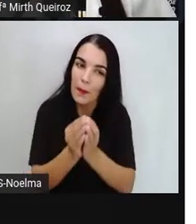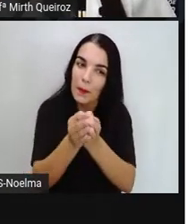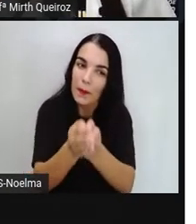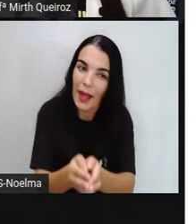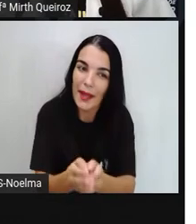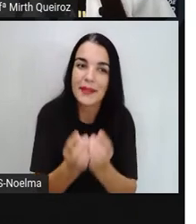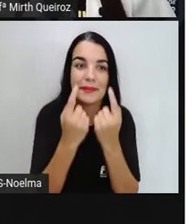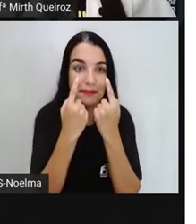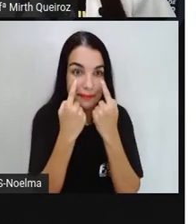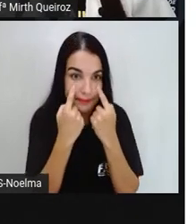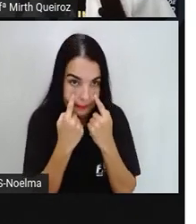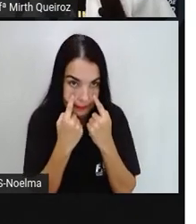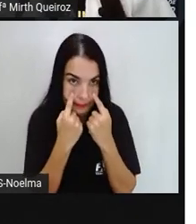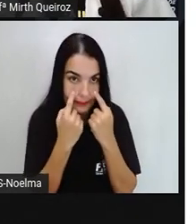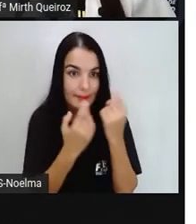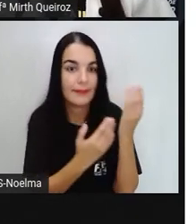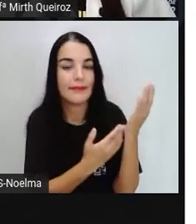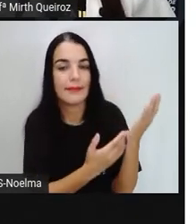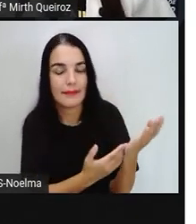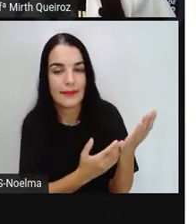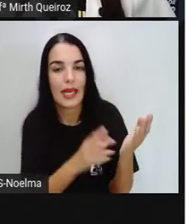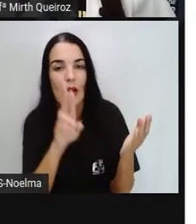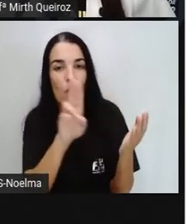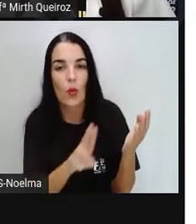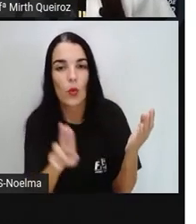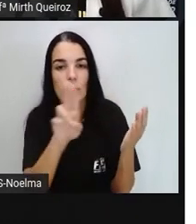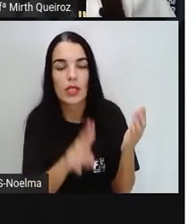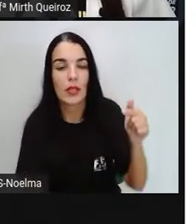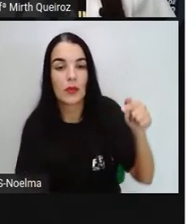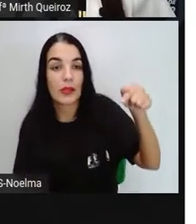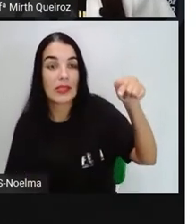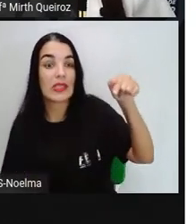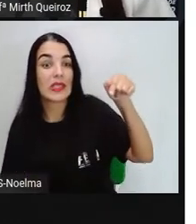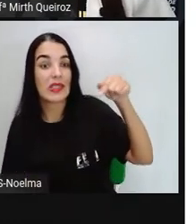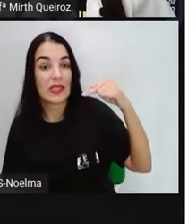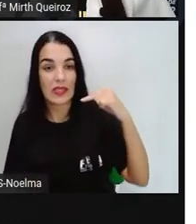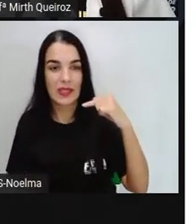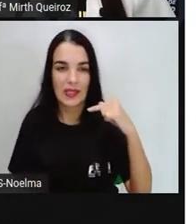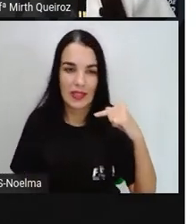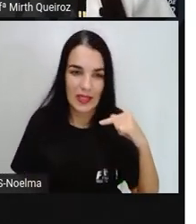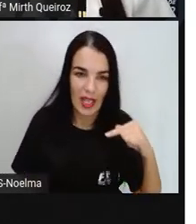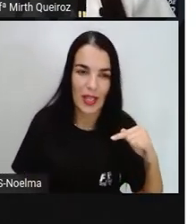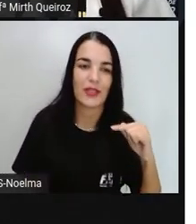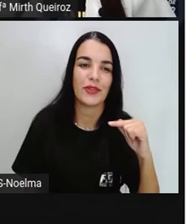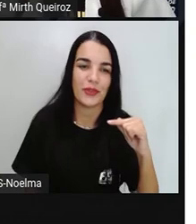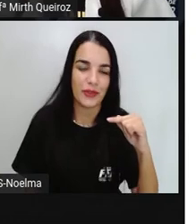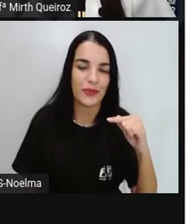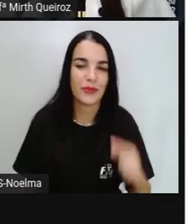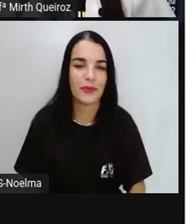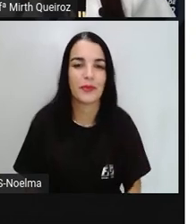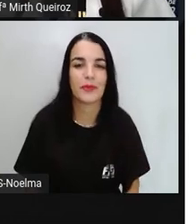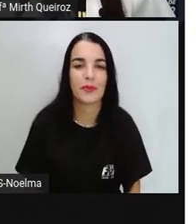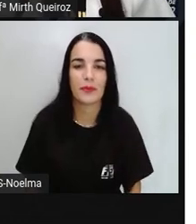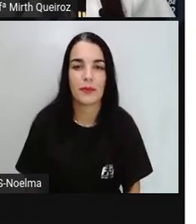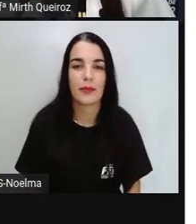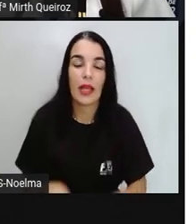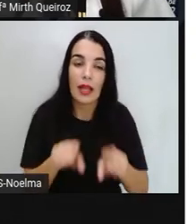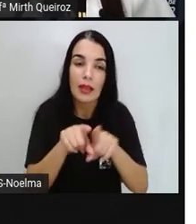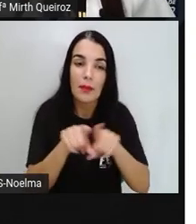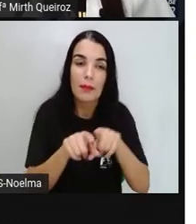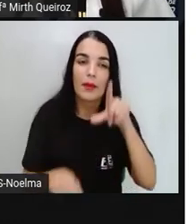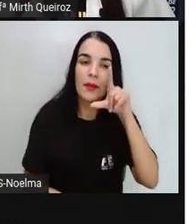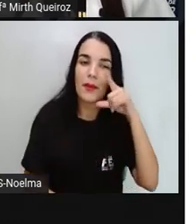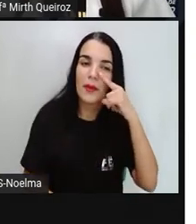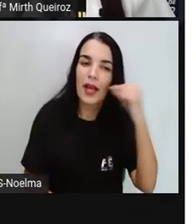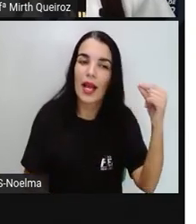outro triângulo menor, um triângulo grande, certo? Assim como o gatinho